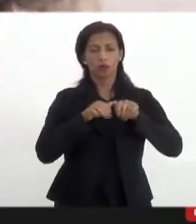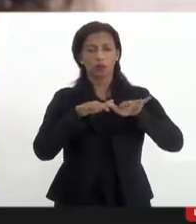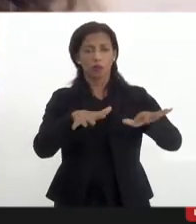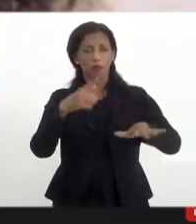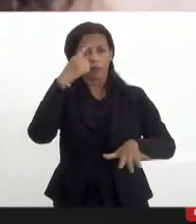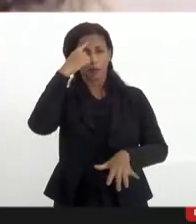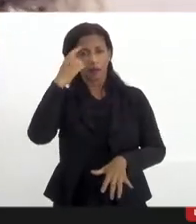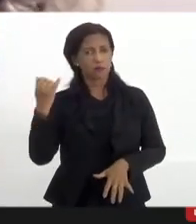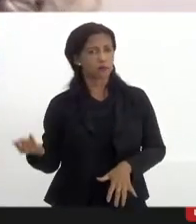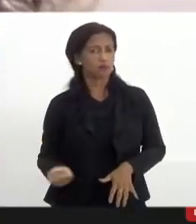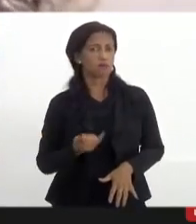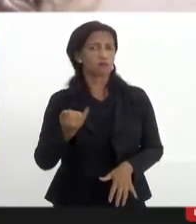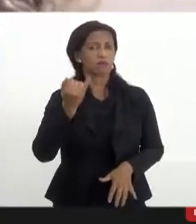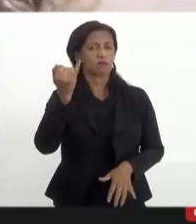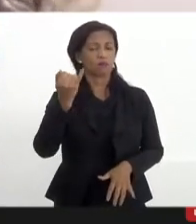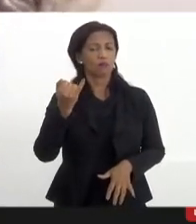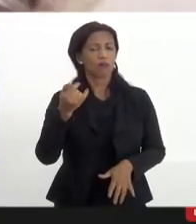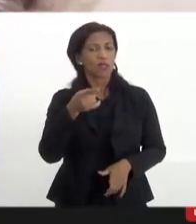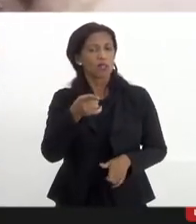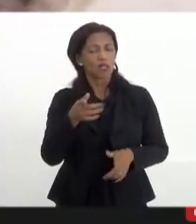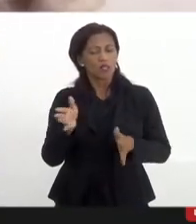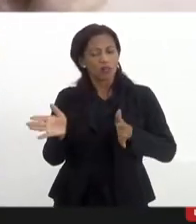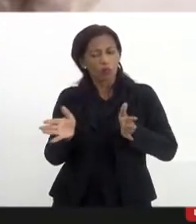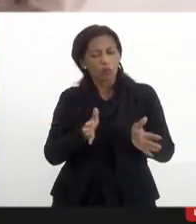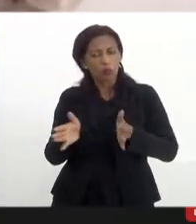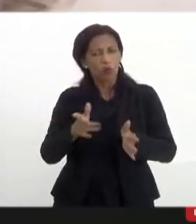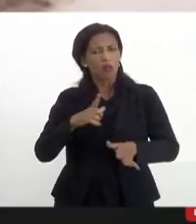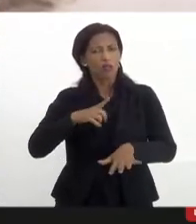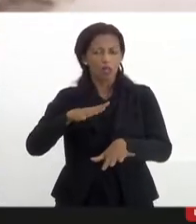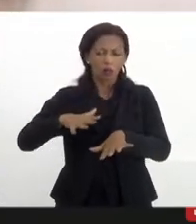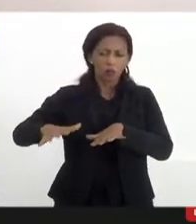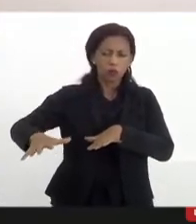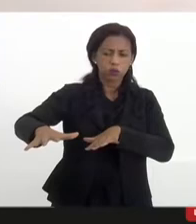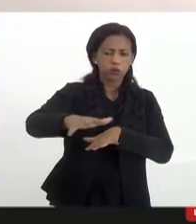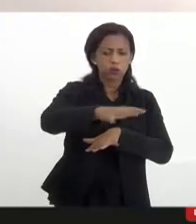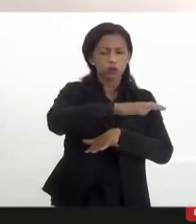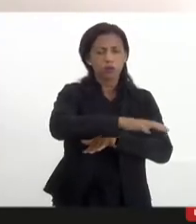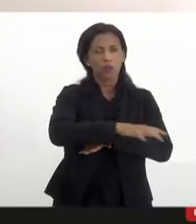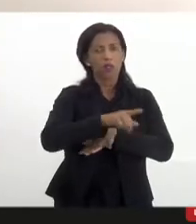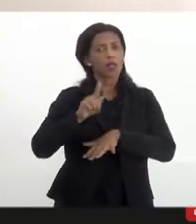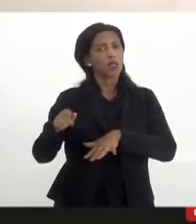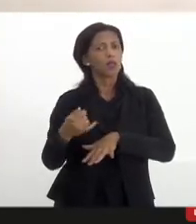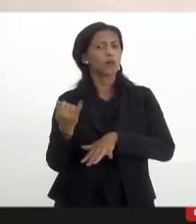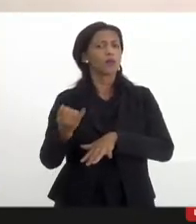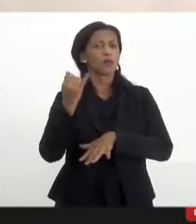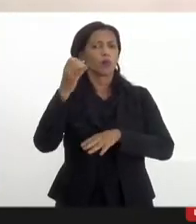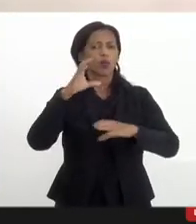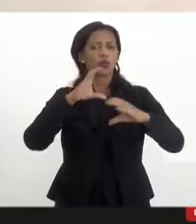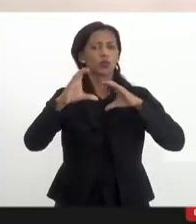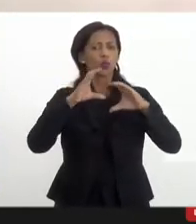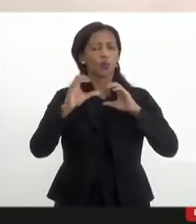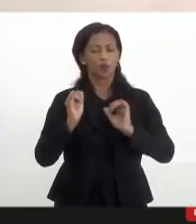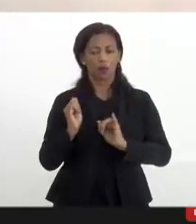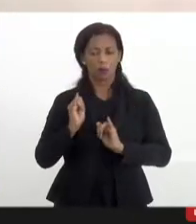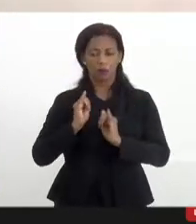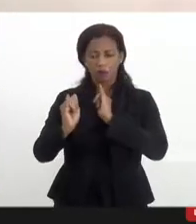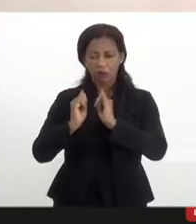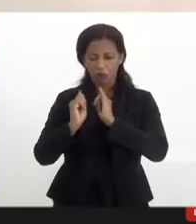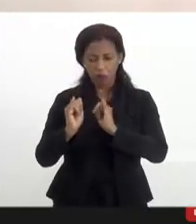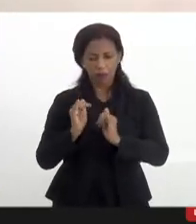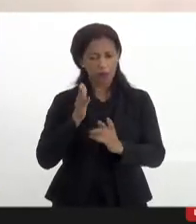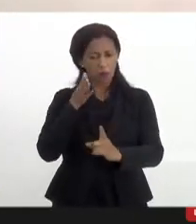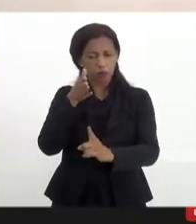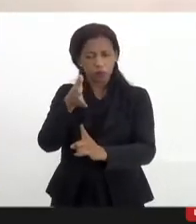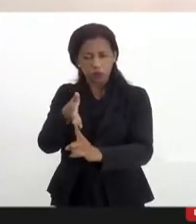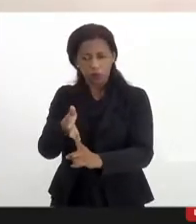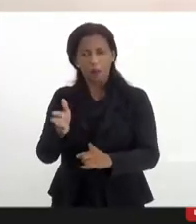importância que esses veículos têm nos territórios. E a importância não é só de comunicar uma informação tão somente,